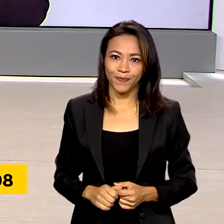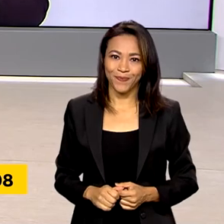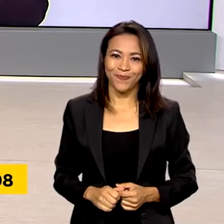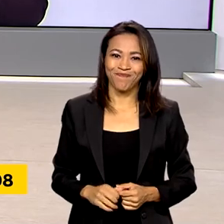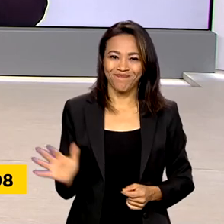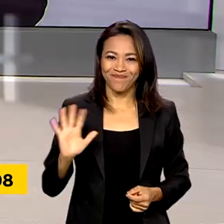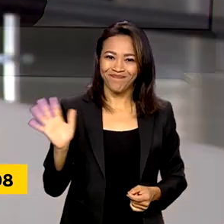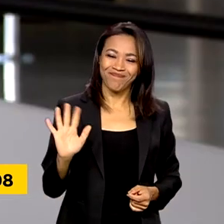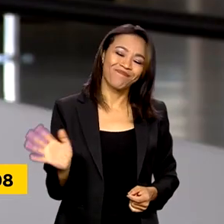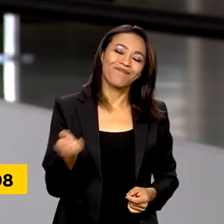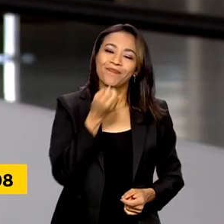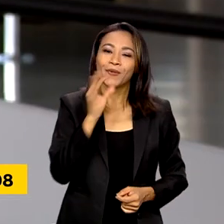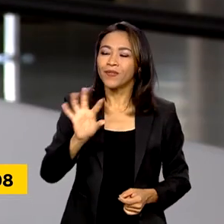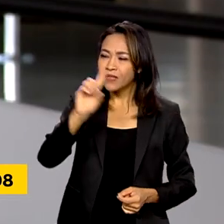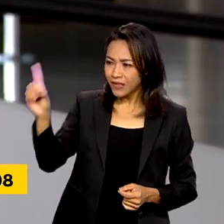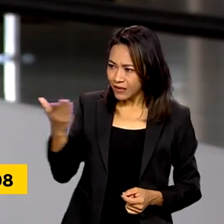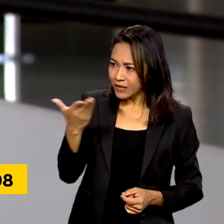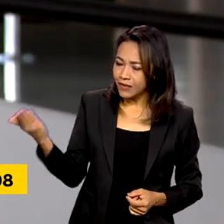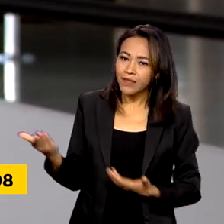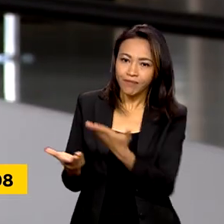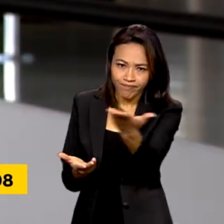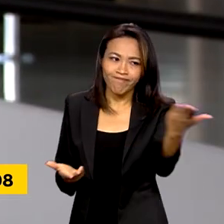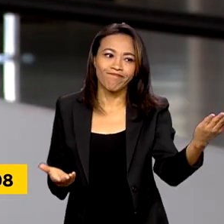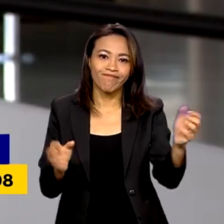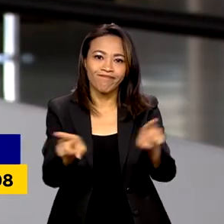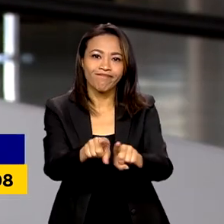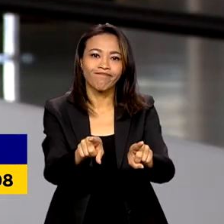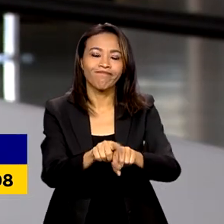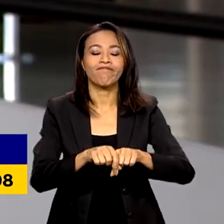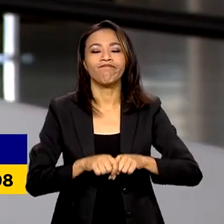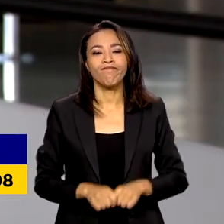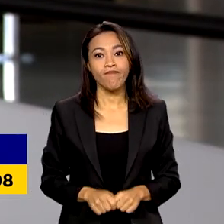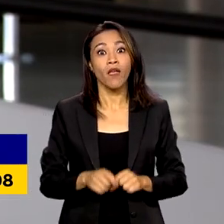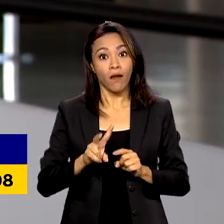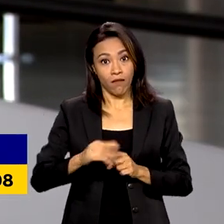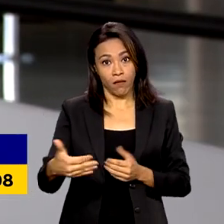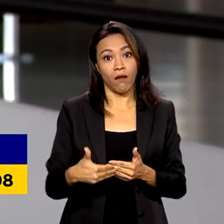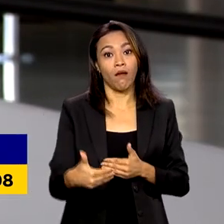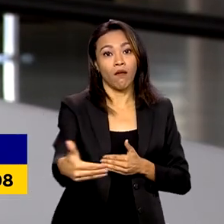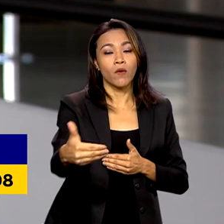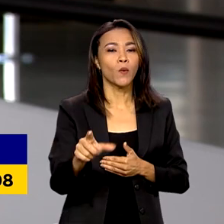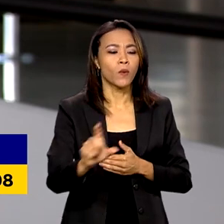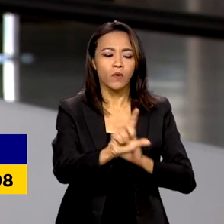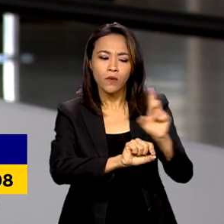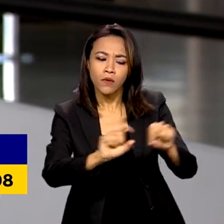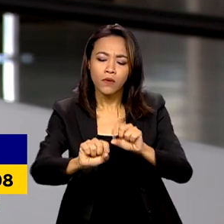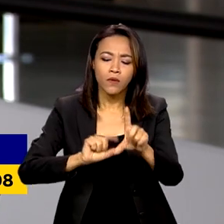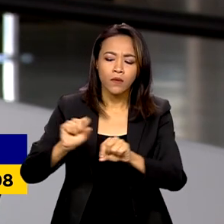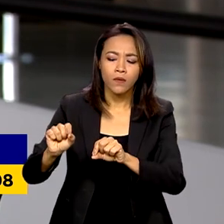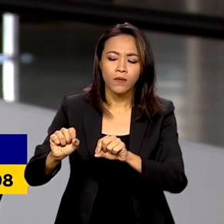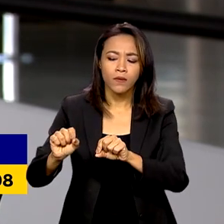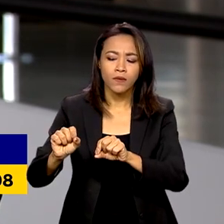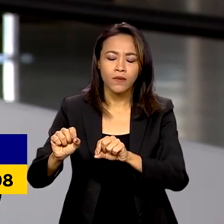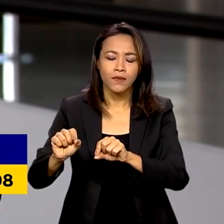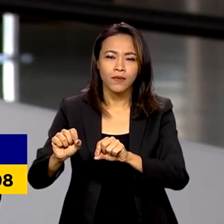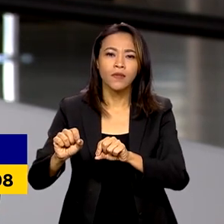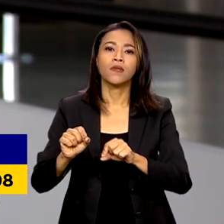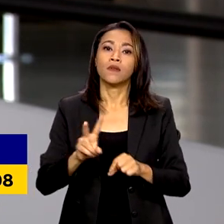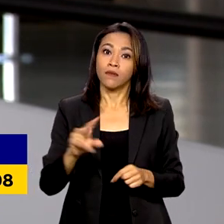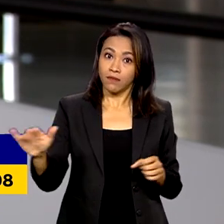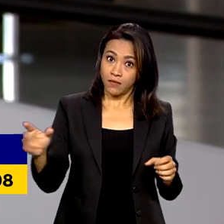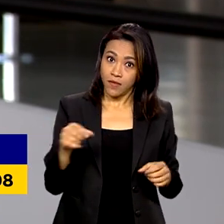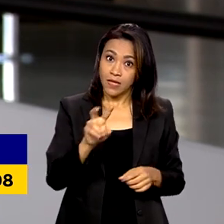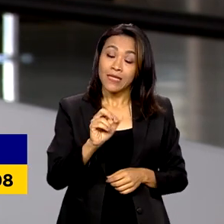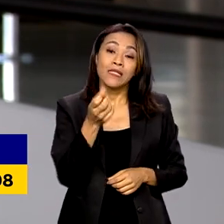Vanessa. Bom dia para você. Bom dia a todos. É isso. Serão selecionados, quase seis serão preenchidas, quase